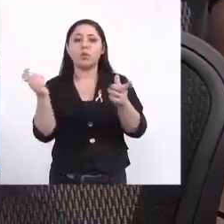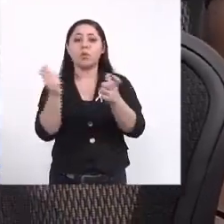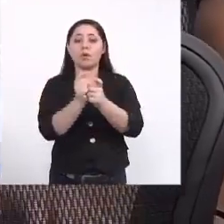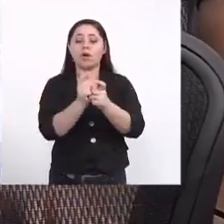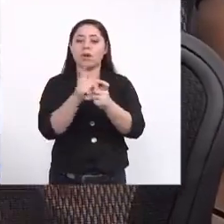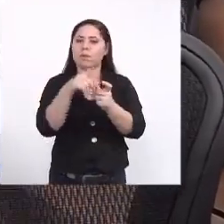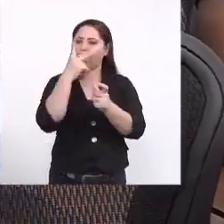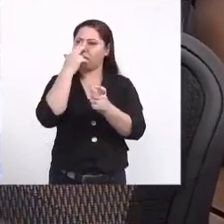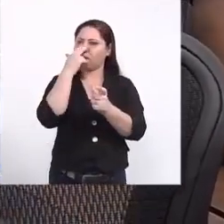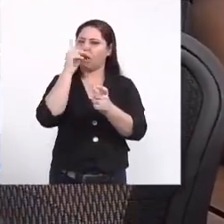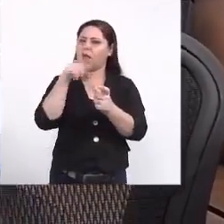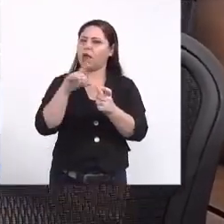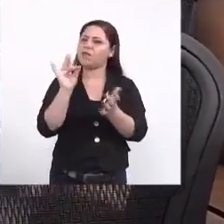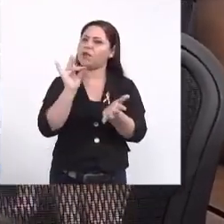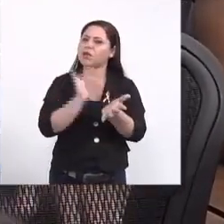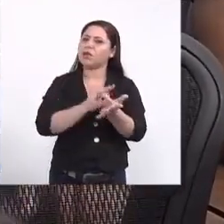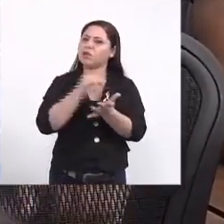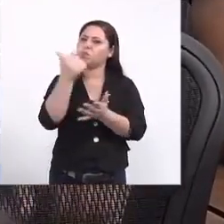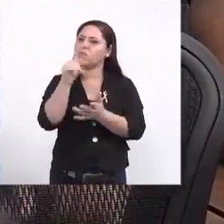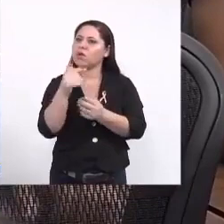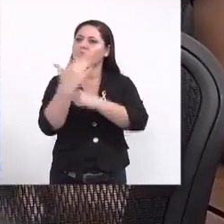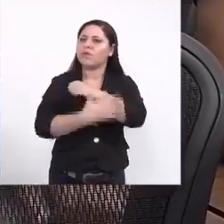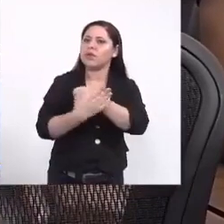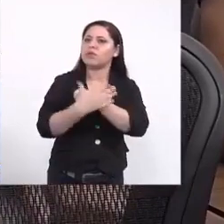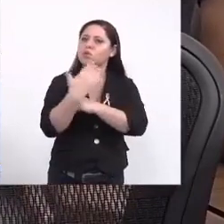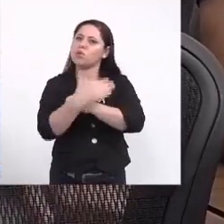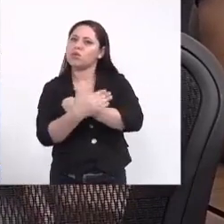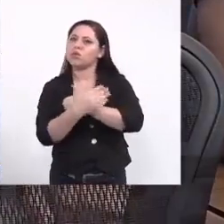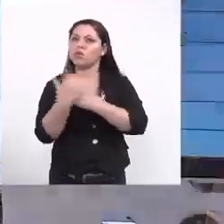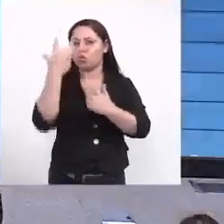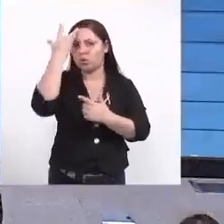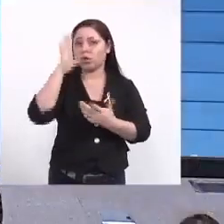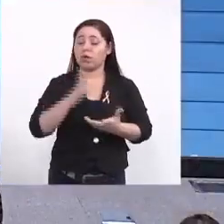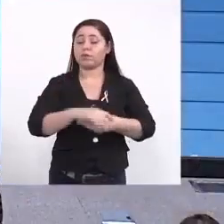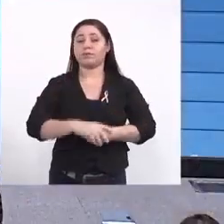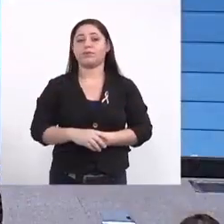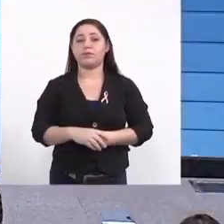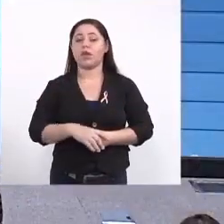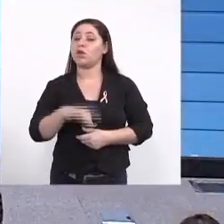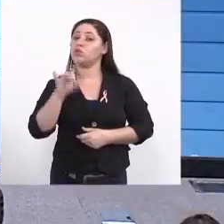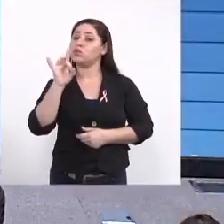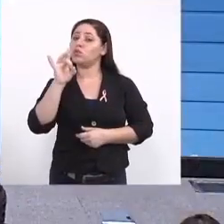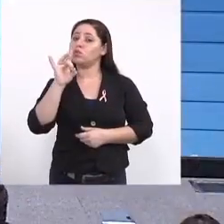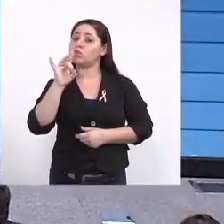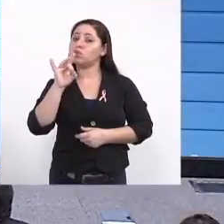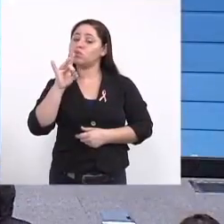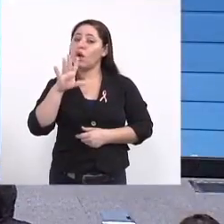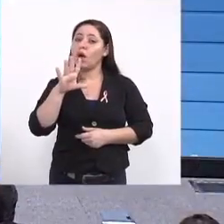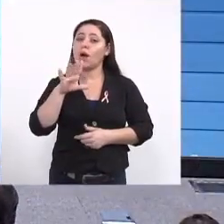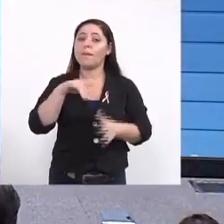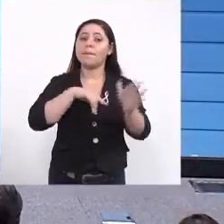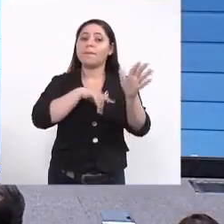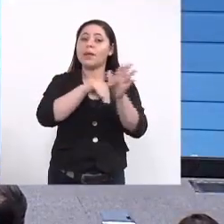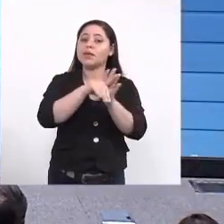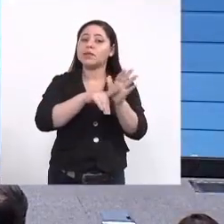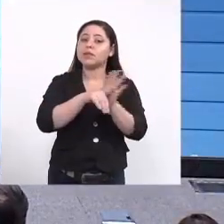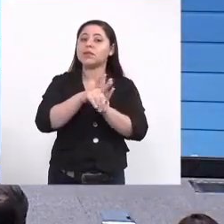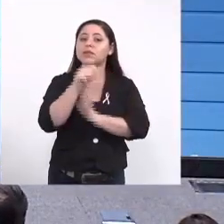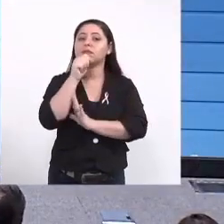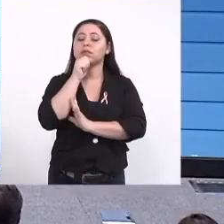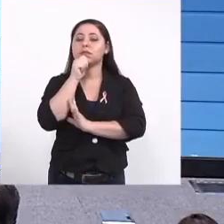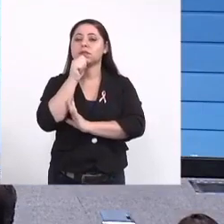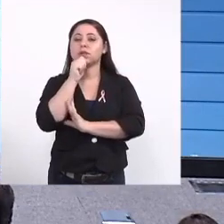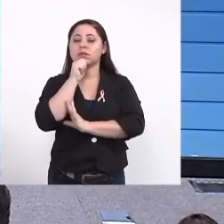subliminar essa questão olha tem defesa não tem defesa tudo isso são hipóteses ainda essa hipótese foi